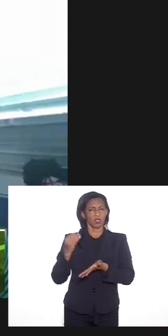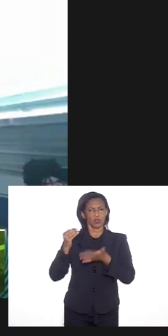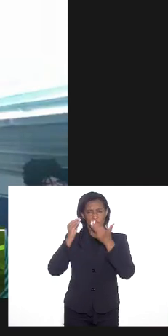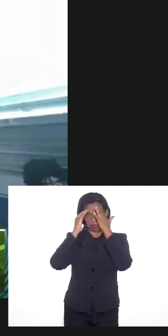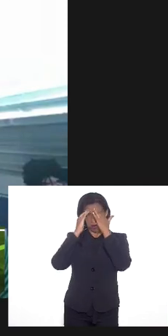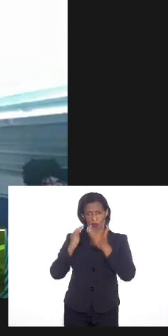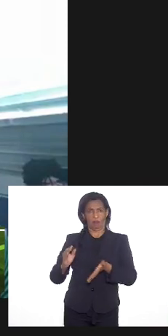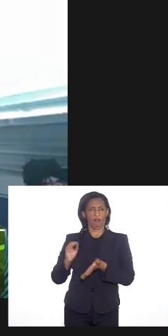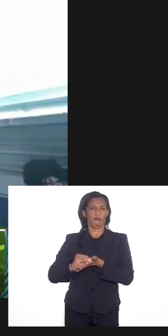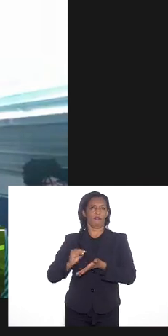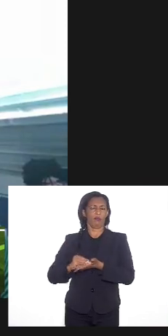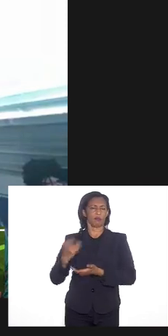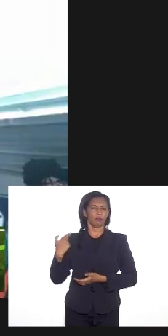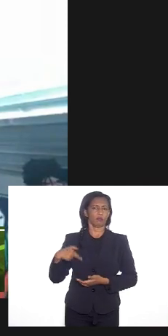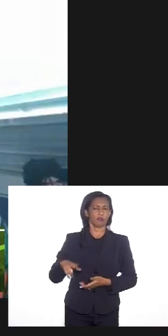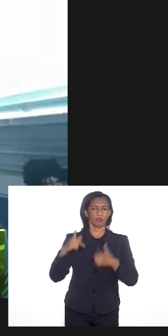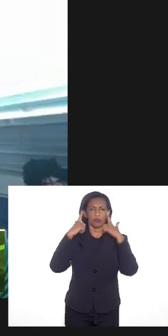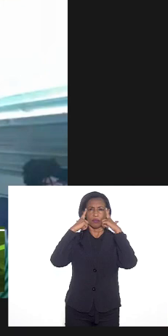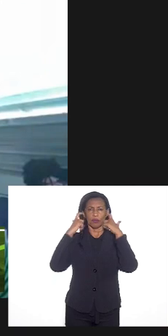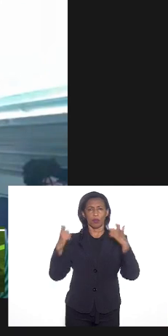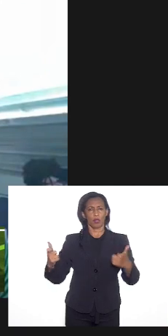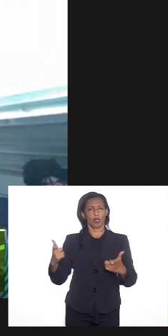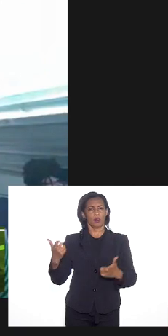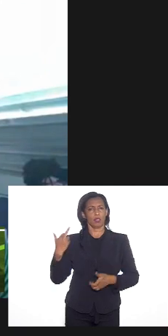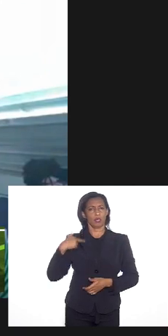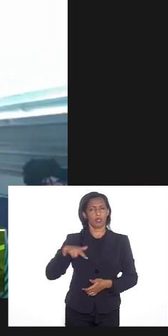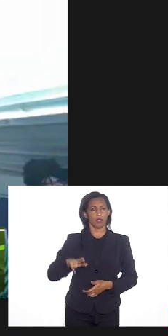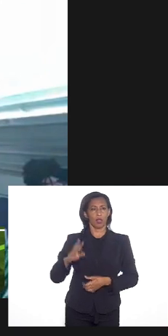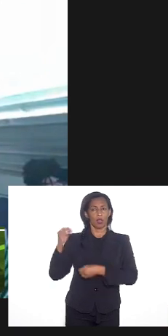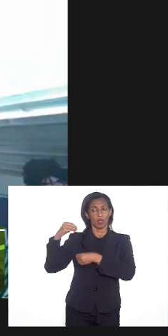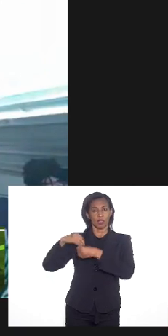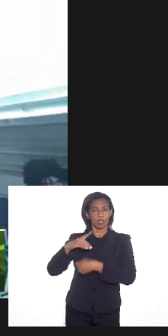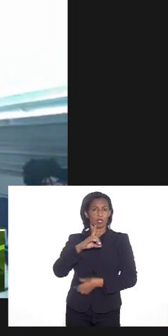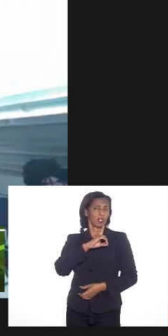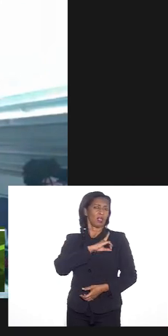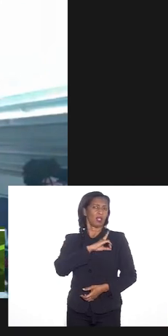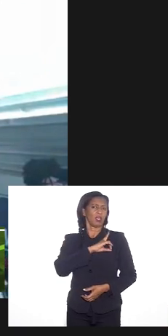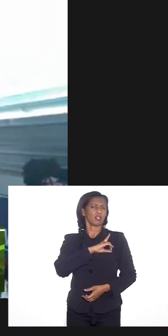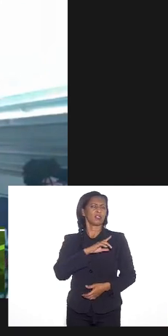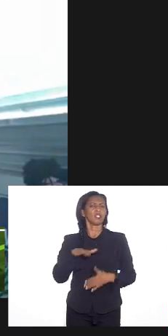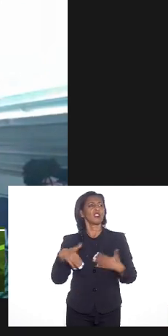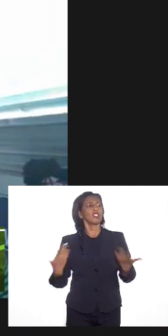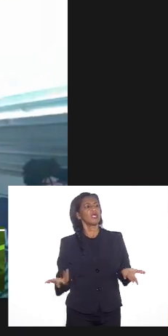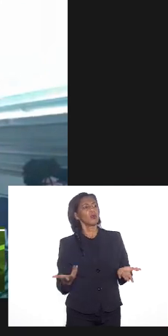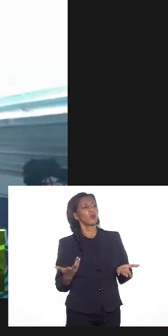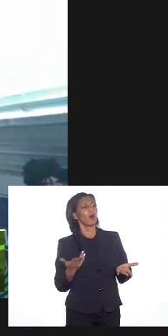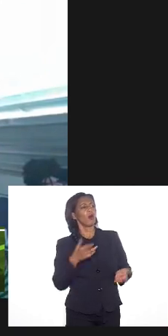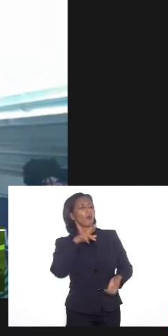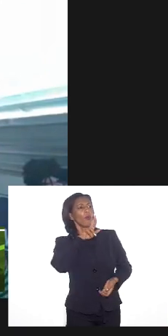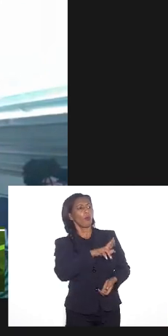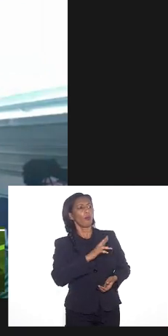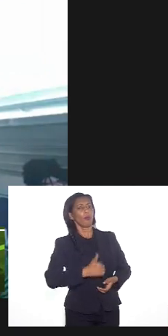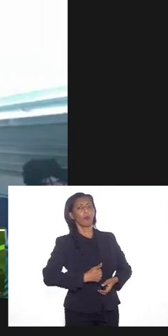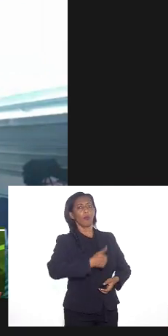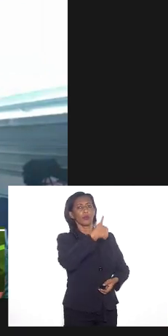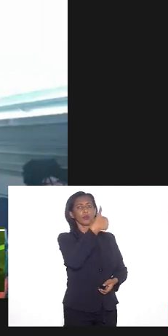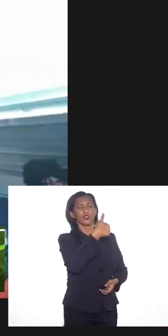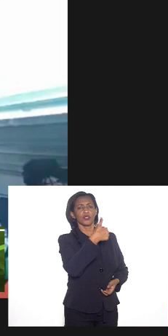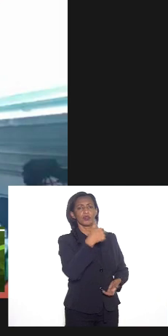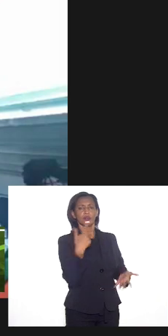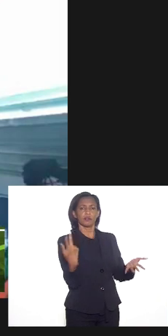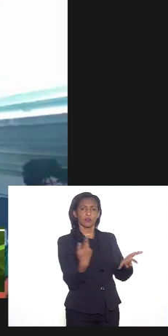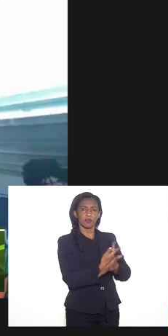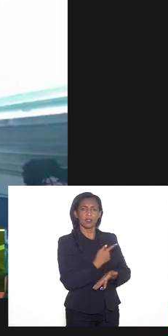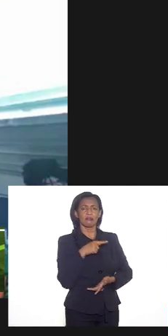religiosa violência religiosa na delegacia e qual a taxa de sucesso das soluções